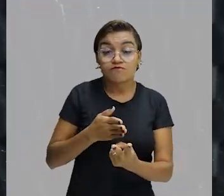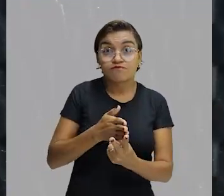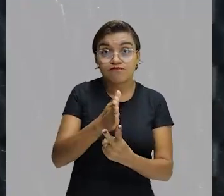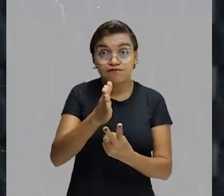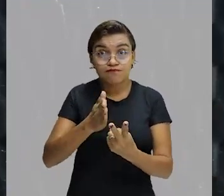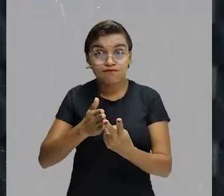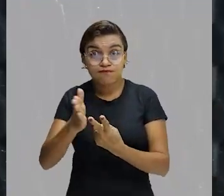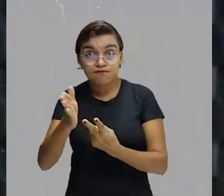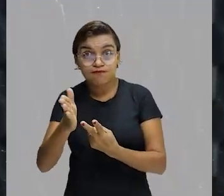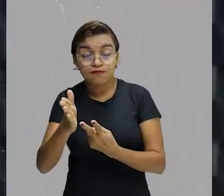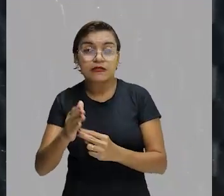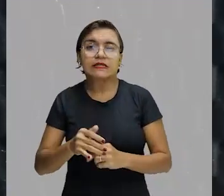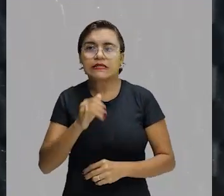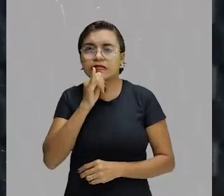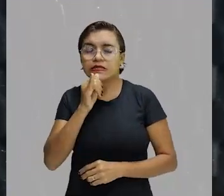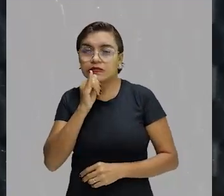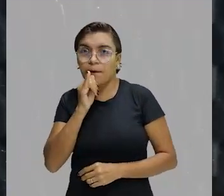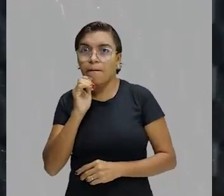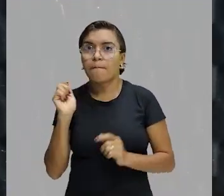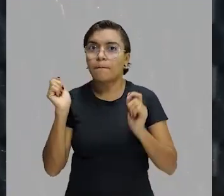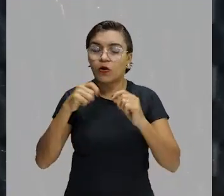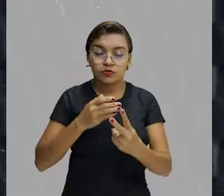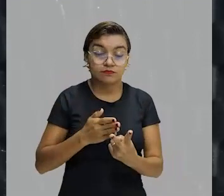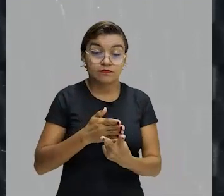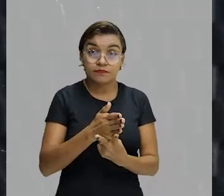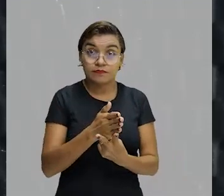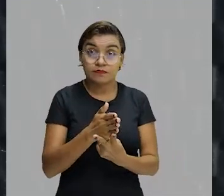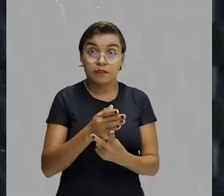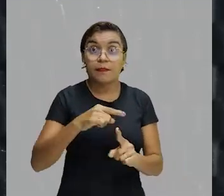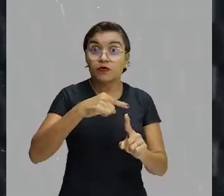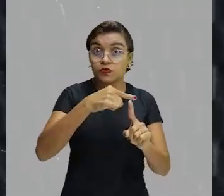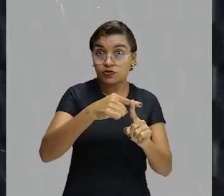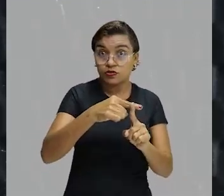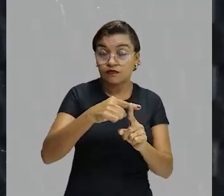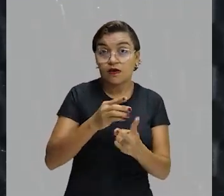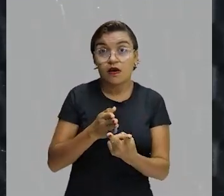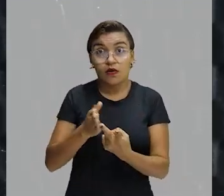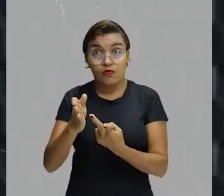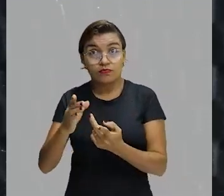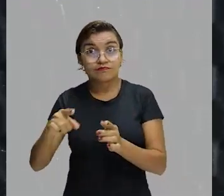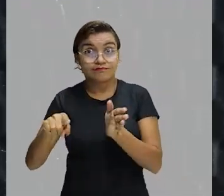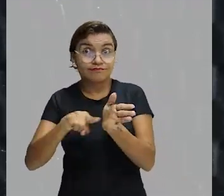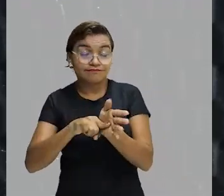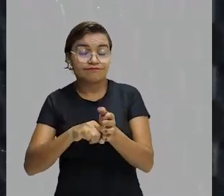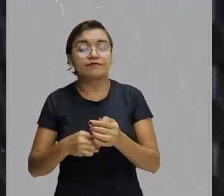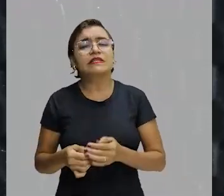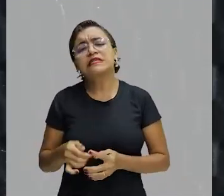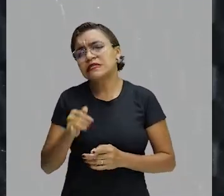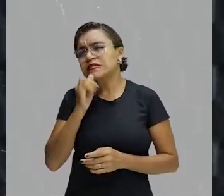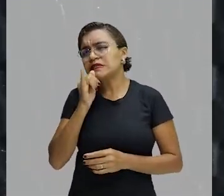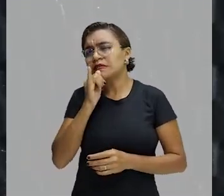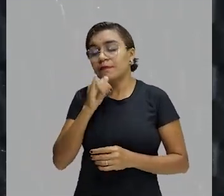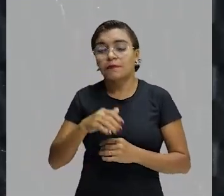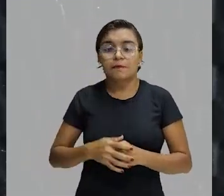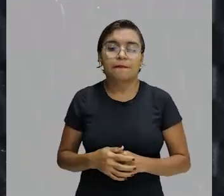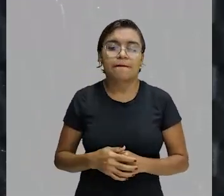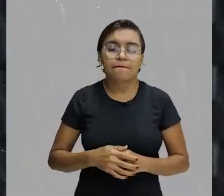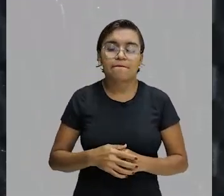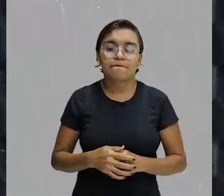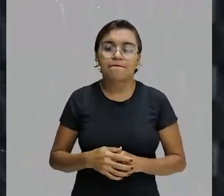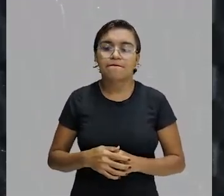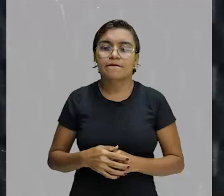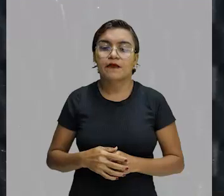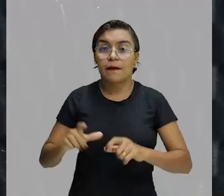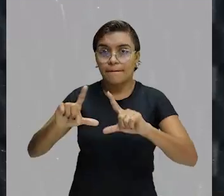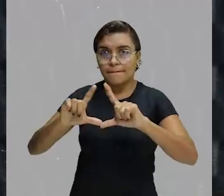ambiguidade pode ser positiva ou pode ser negativa. Se vocês observarem ali naquele anúncio da Nestlé, eu coloquei uma